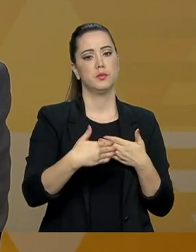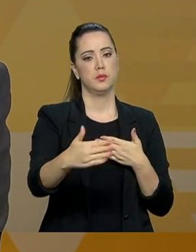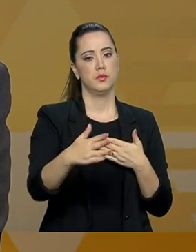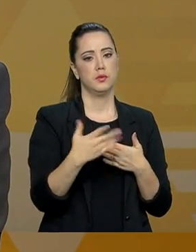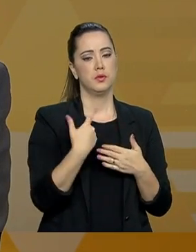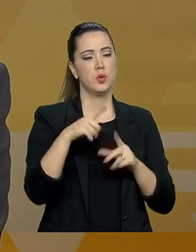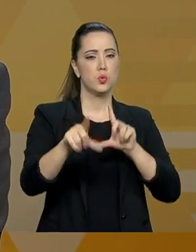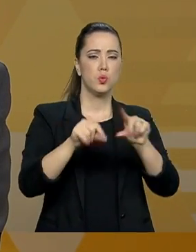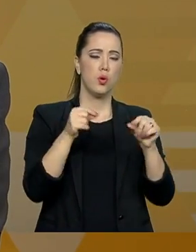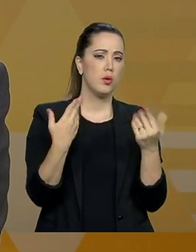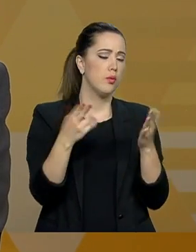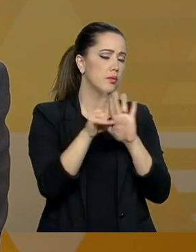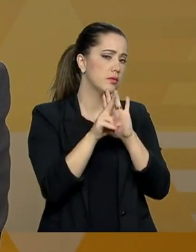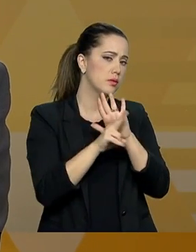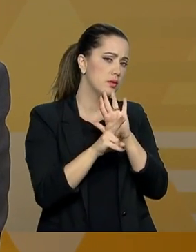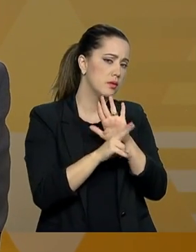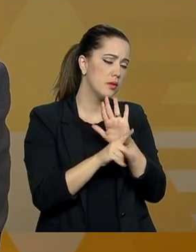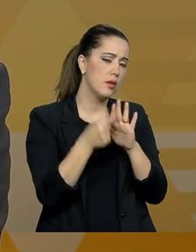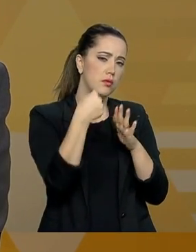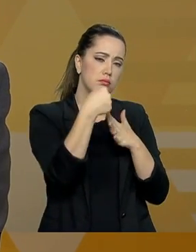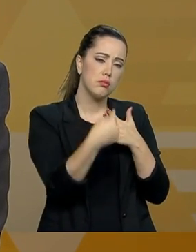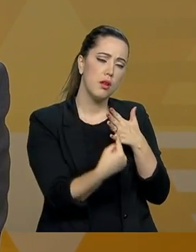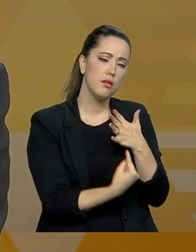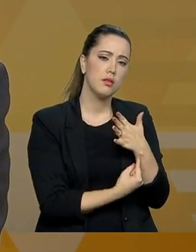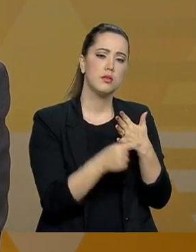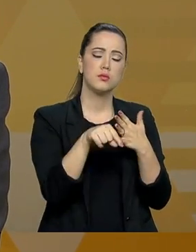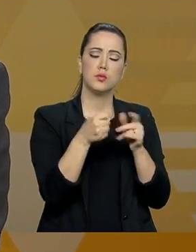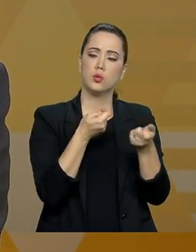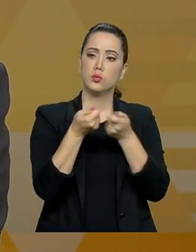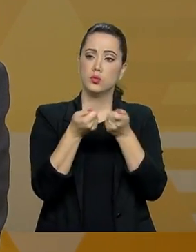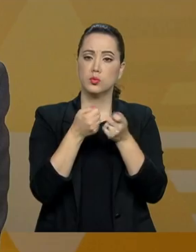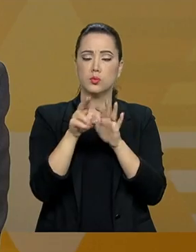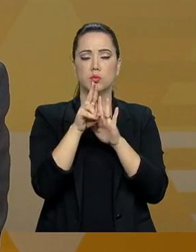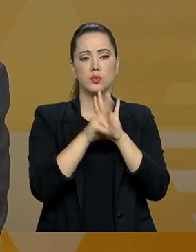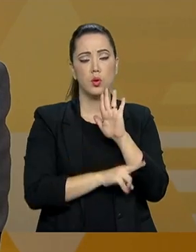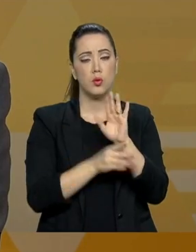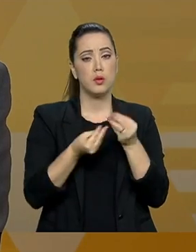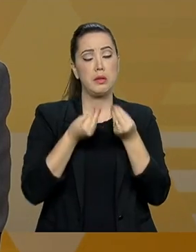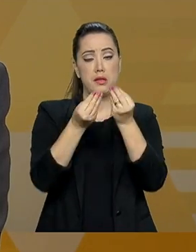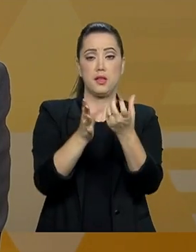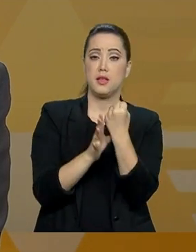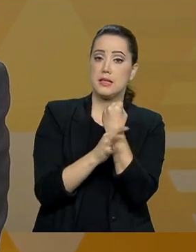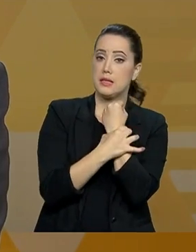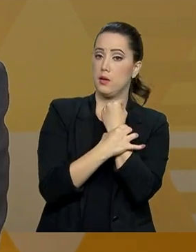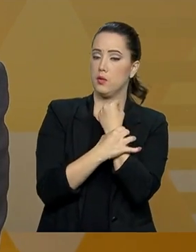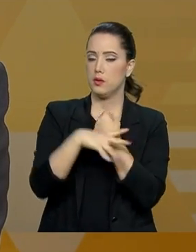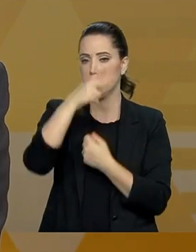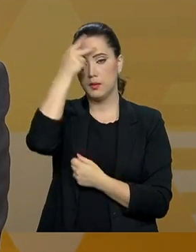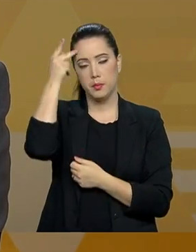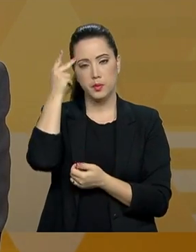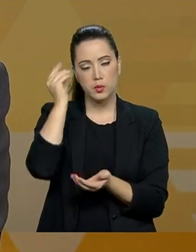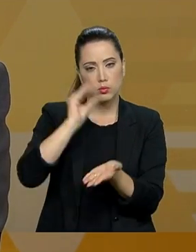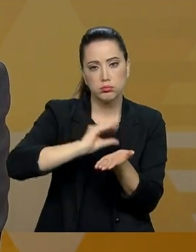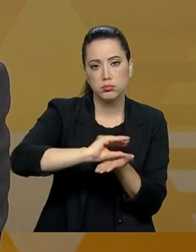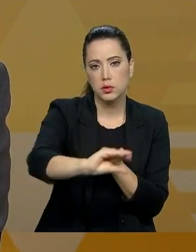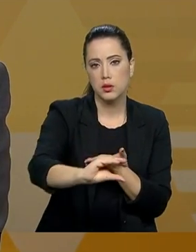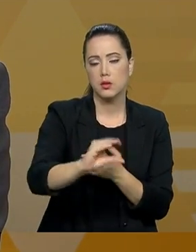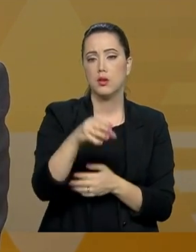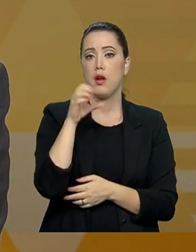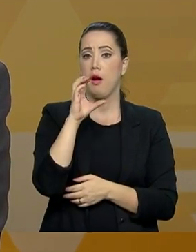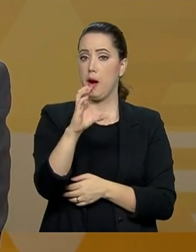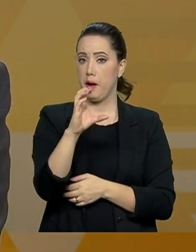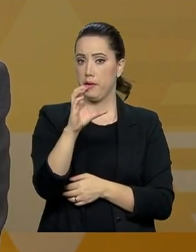ditar regras, de estabelecer regras de normatização e de regulação que deem segurança a quem vai investir no regime de